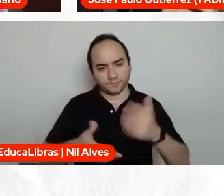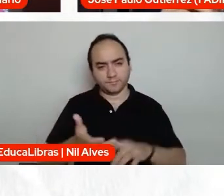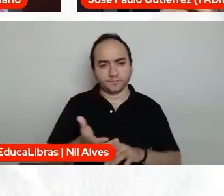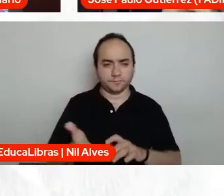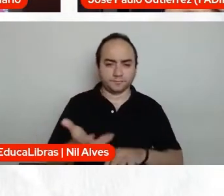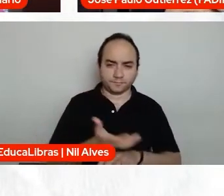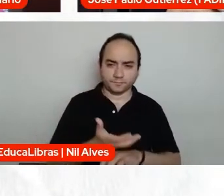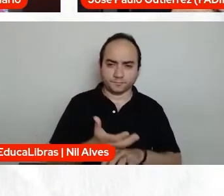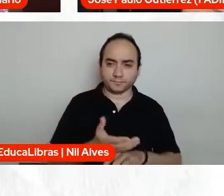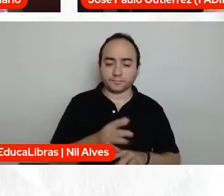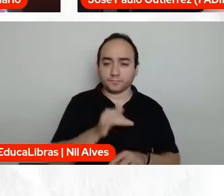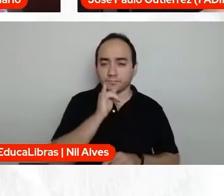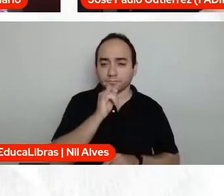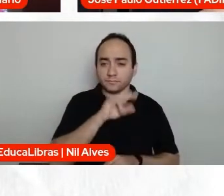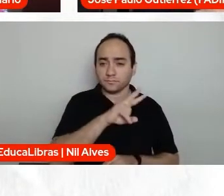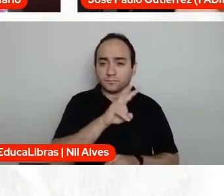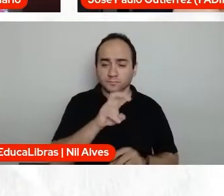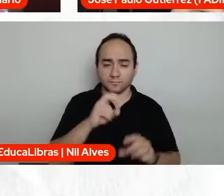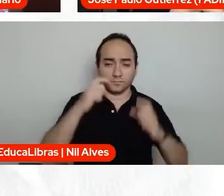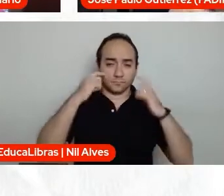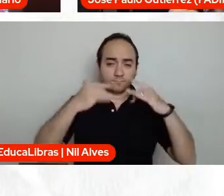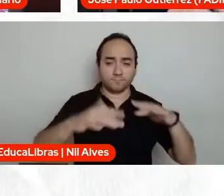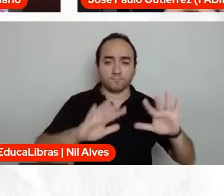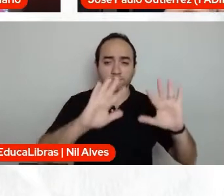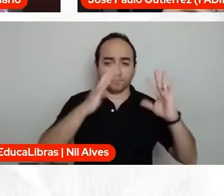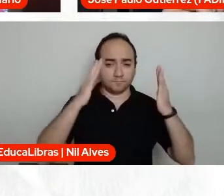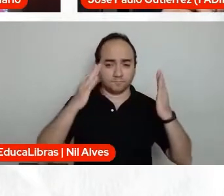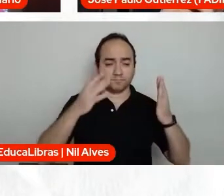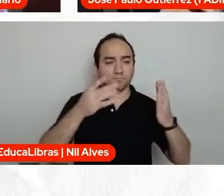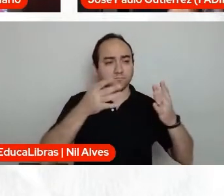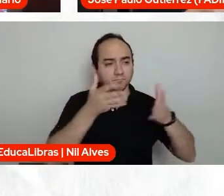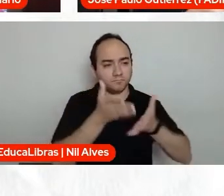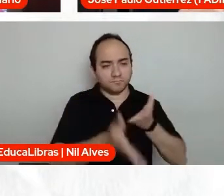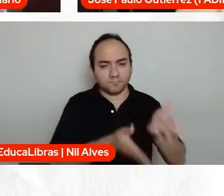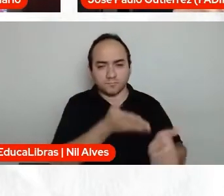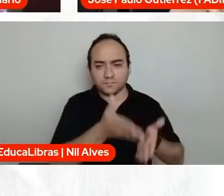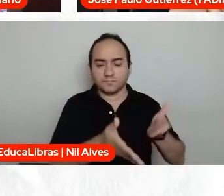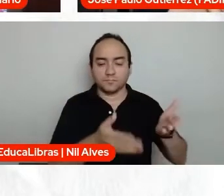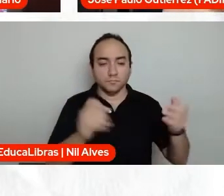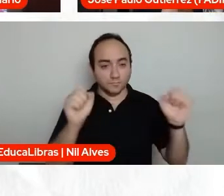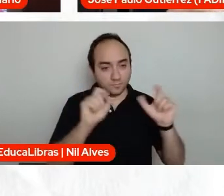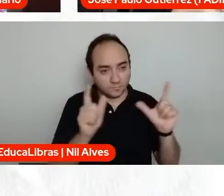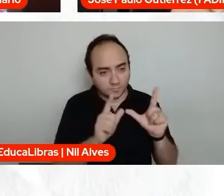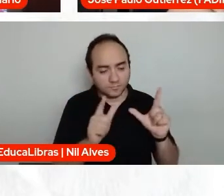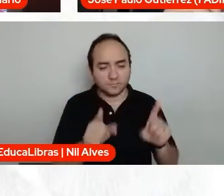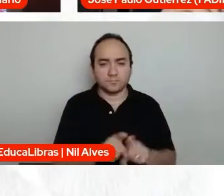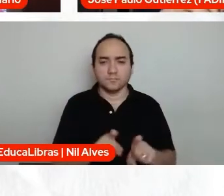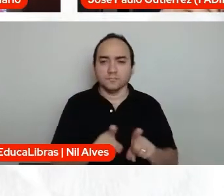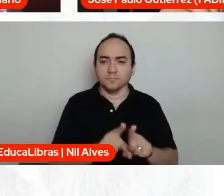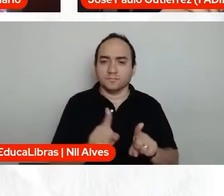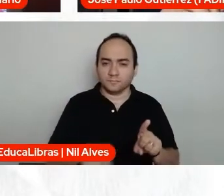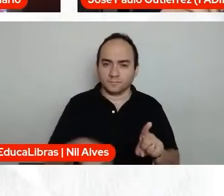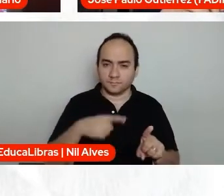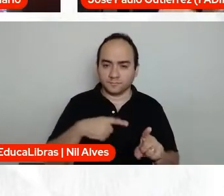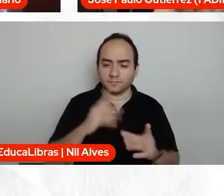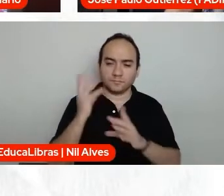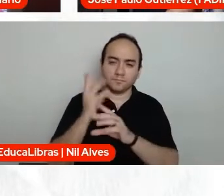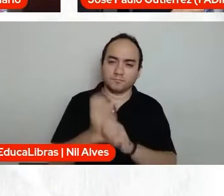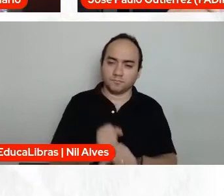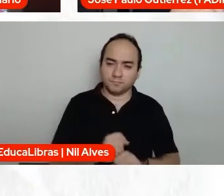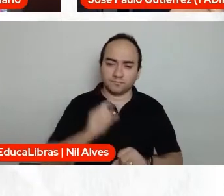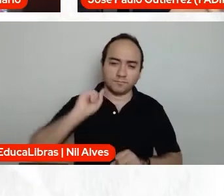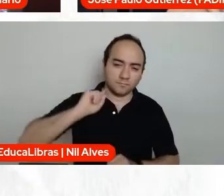repente você puxa na questão ambiental, na questão da preservação, na questão da conscientização, reciclagem, né? Do